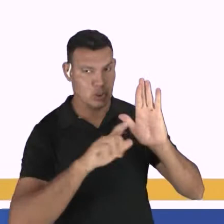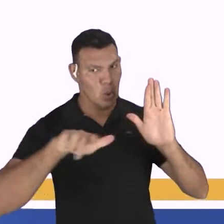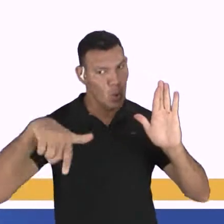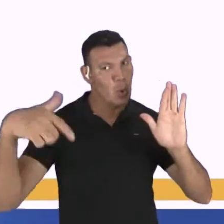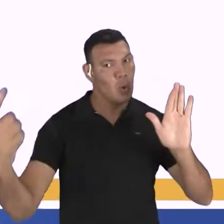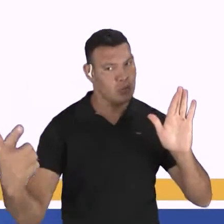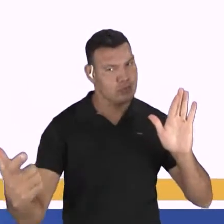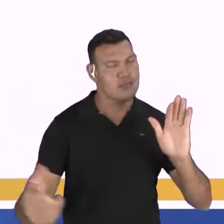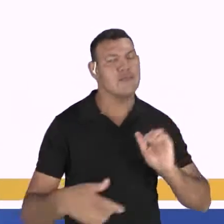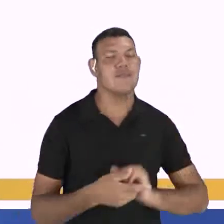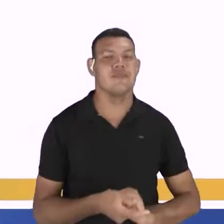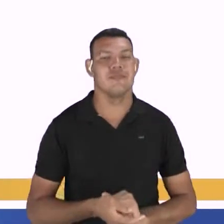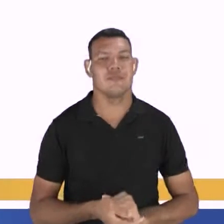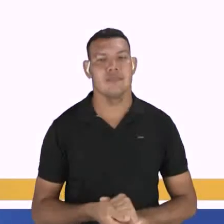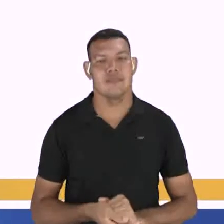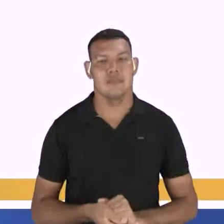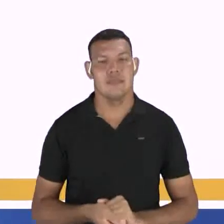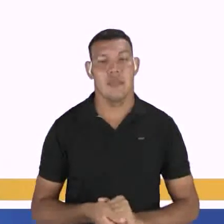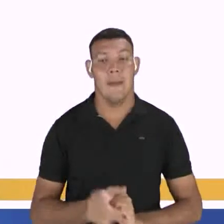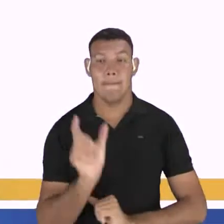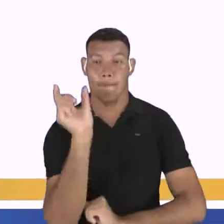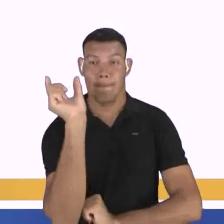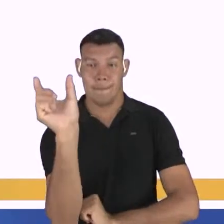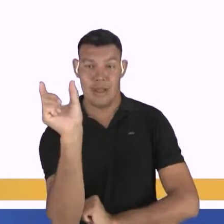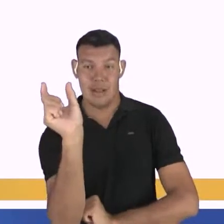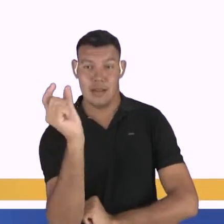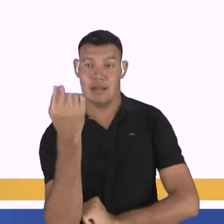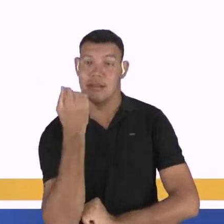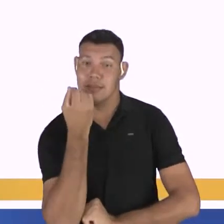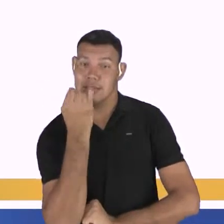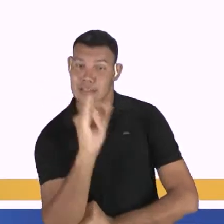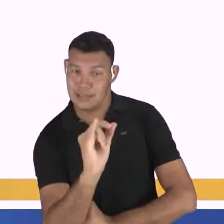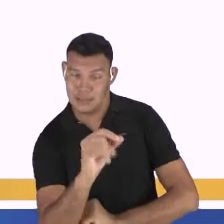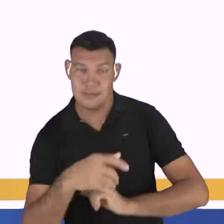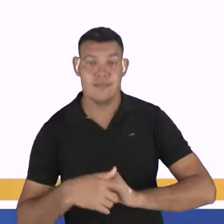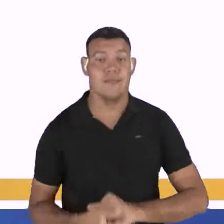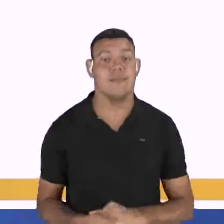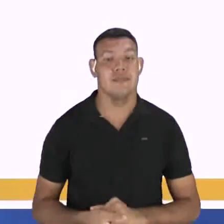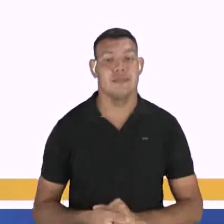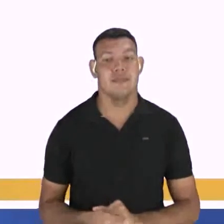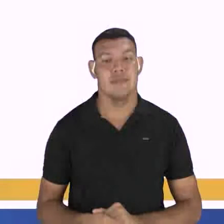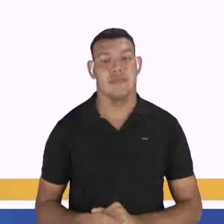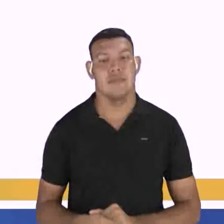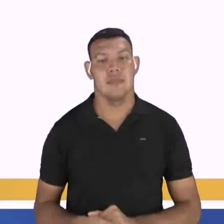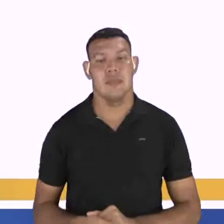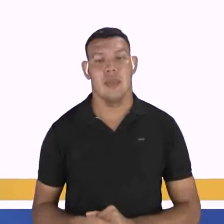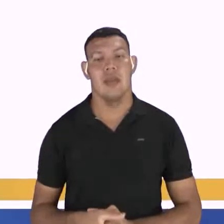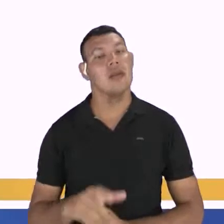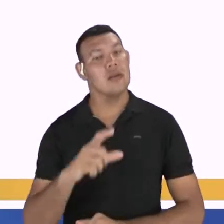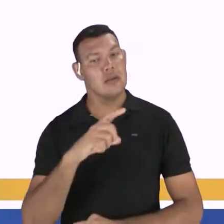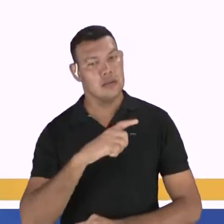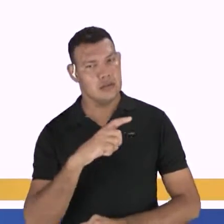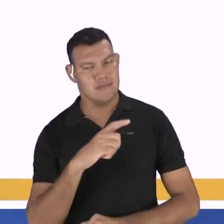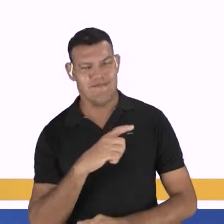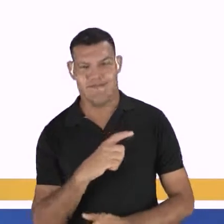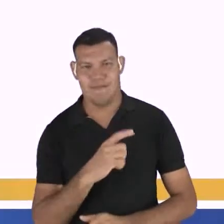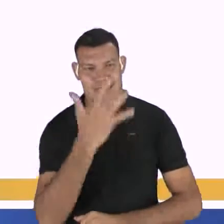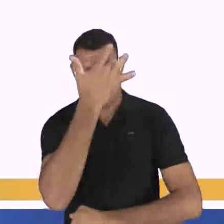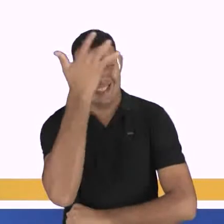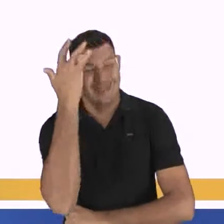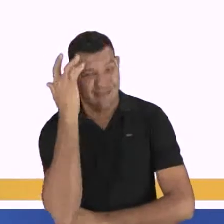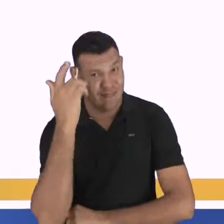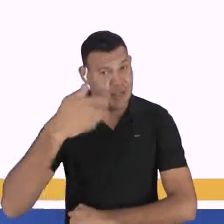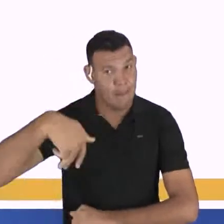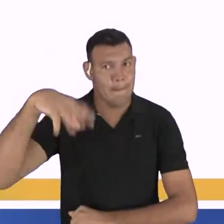mais uma regra. A partícula se, se houver indeterminação do